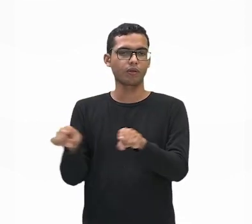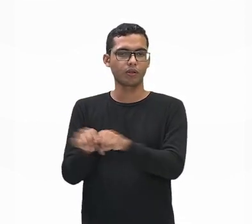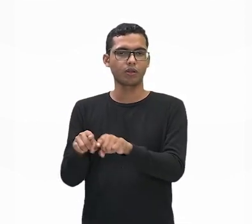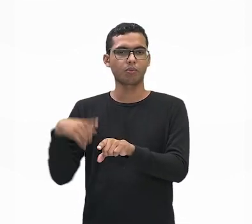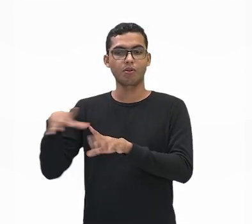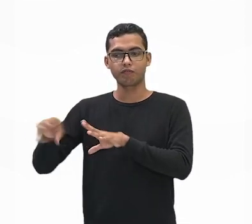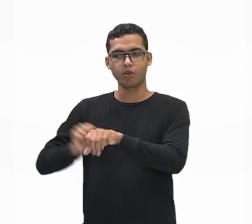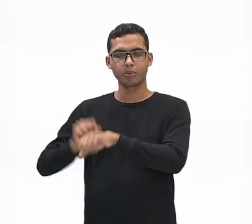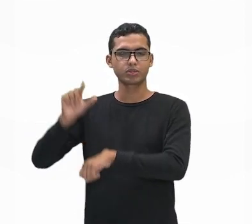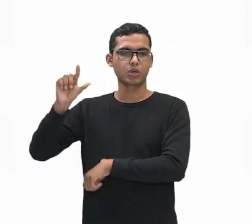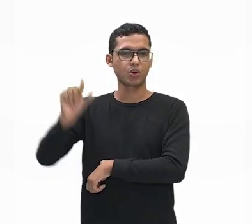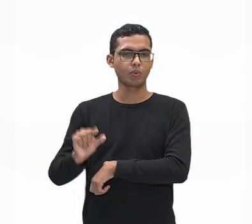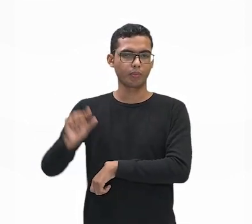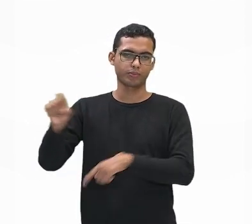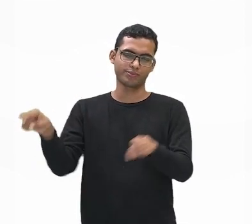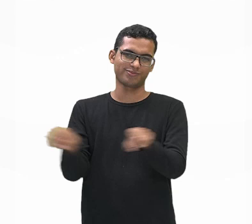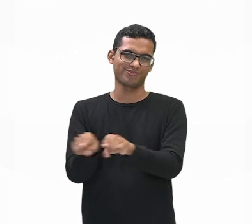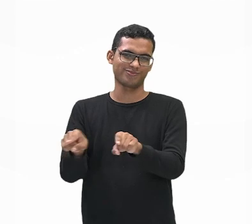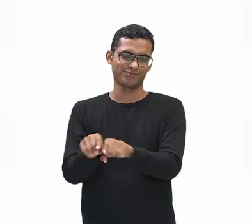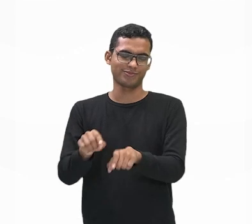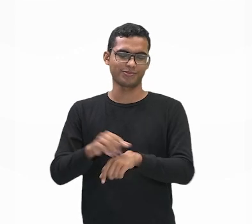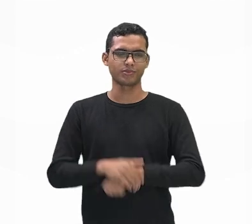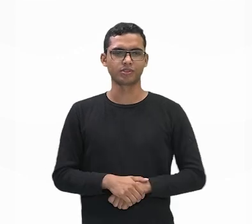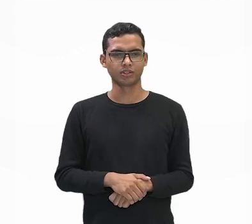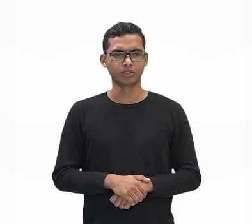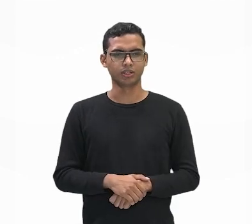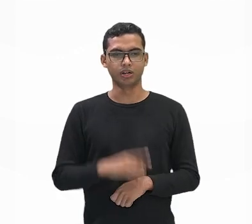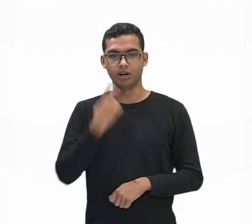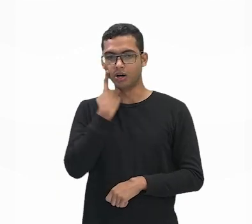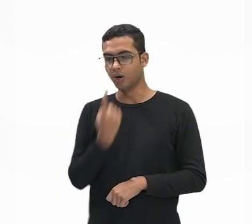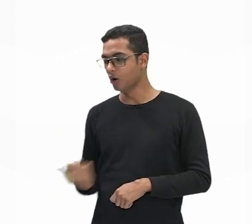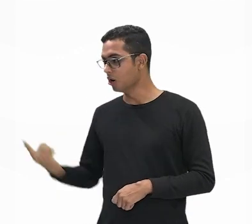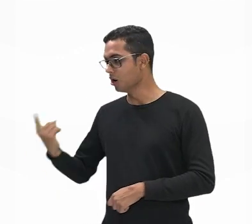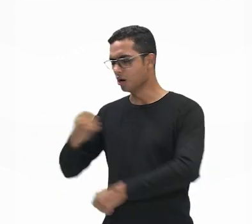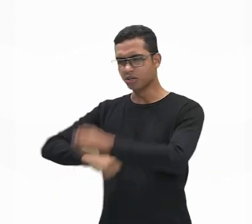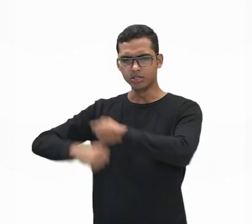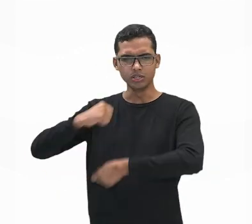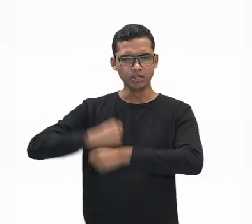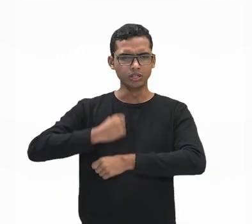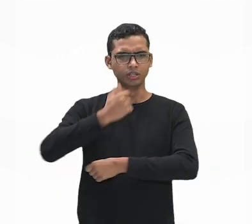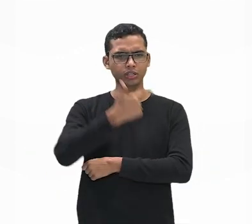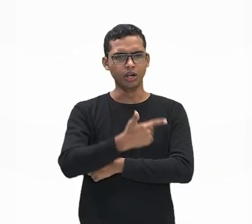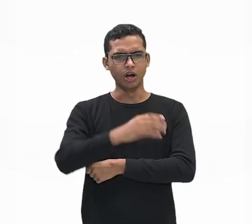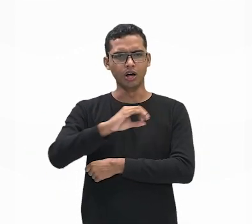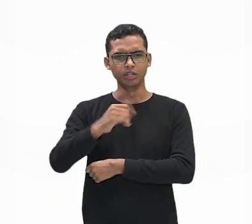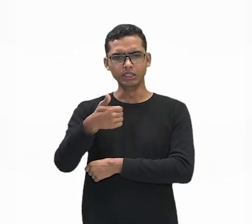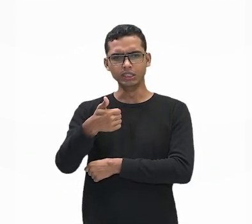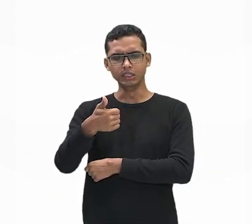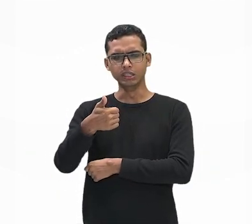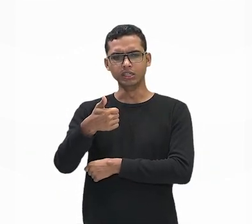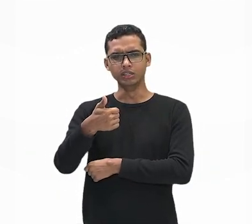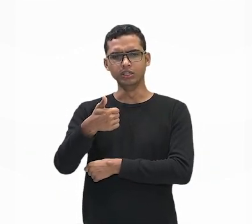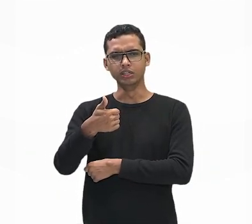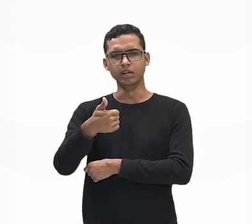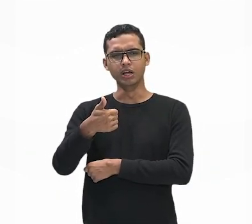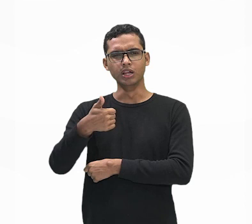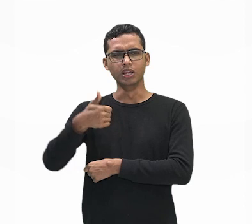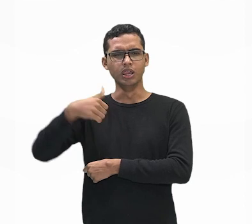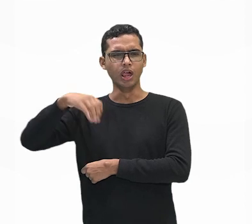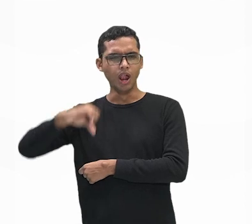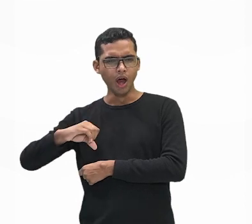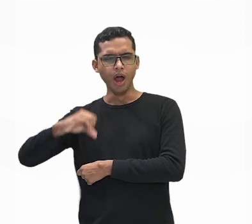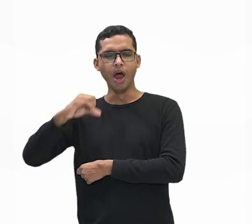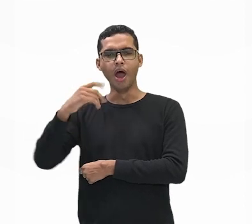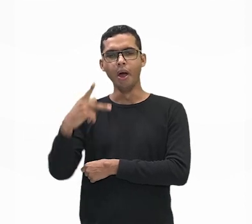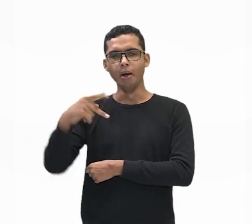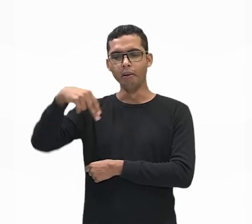problema. Olha aí embaixo. A taxa de analfabetismo em 2009, segundo a PNAD, a Pesquisa Nacional de Amostra em Domicílio, aqui